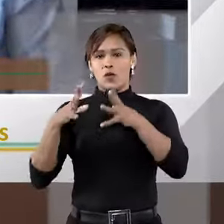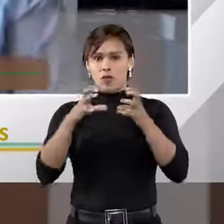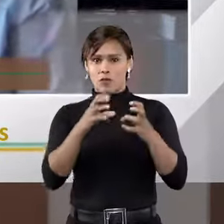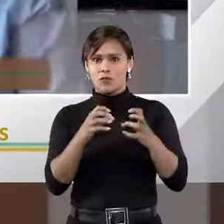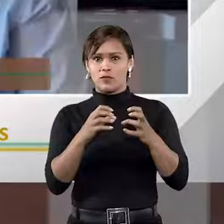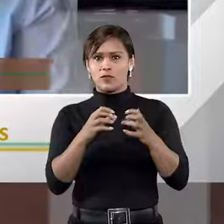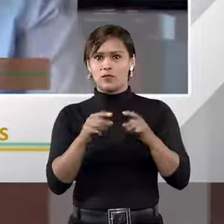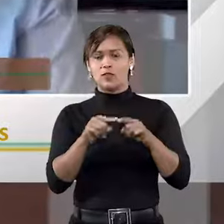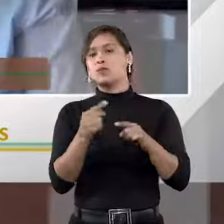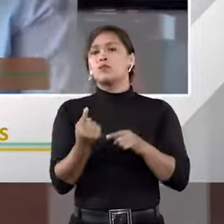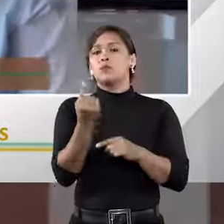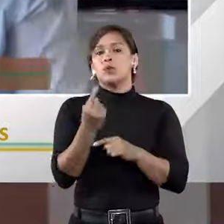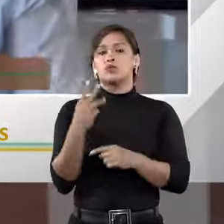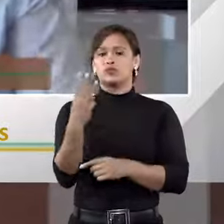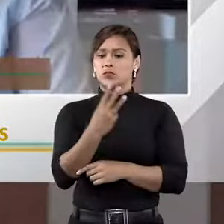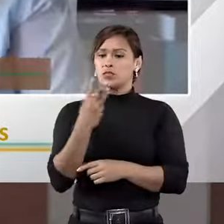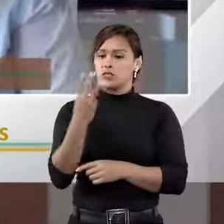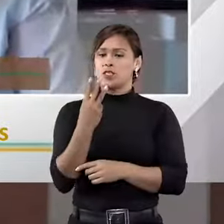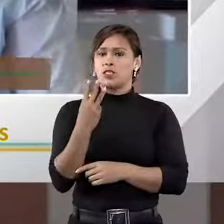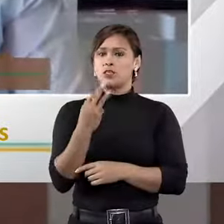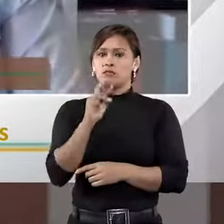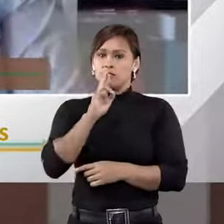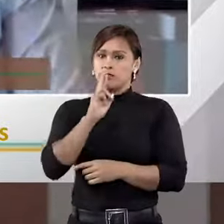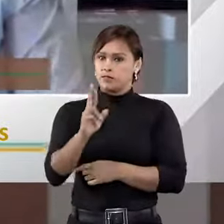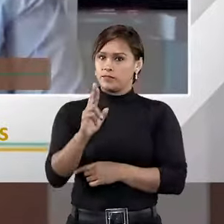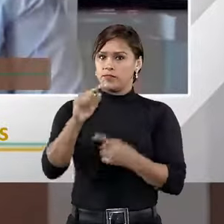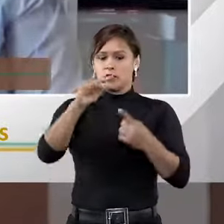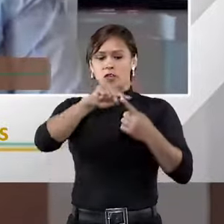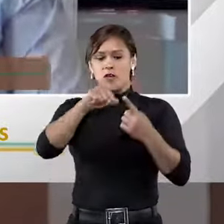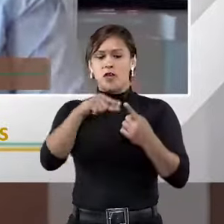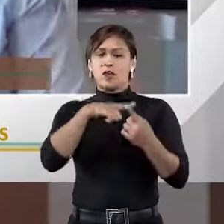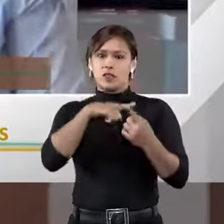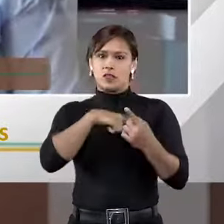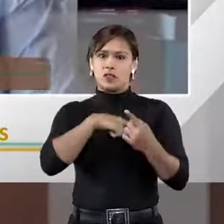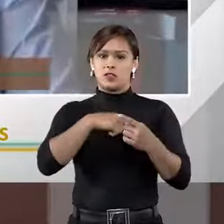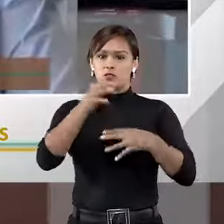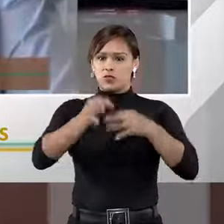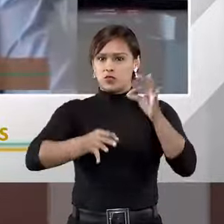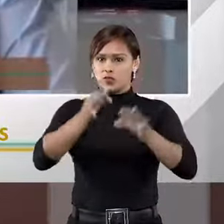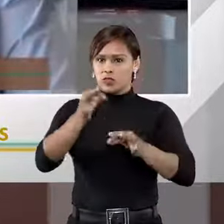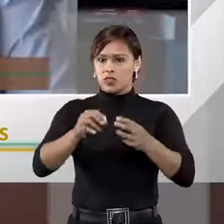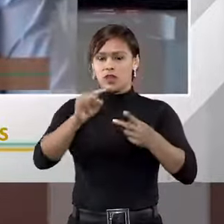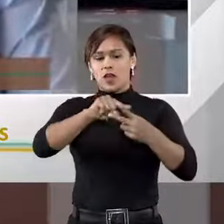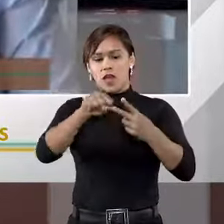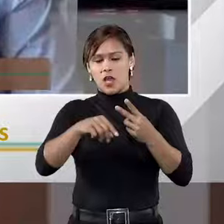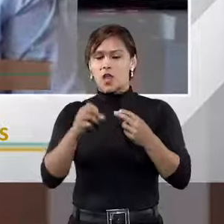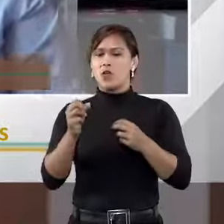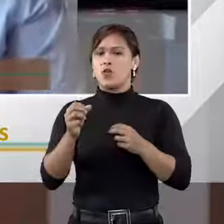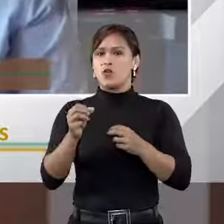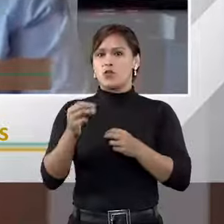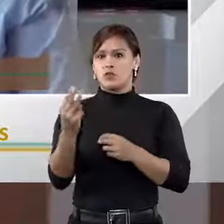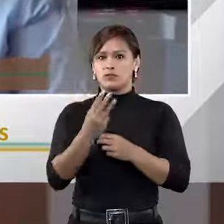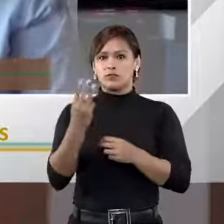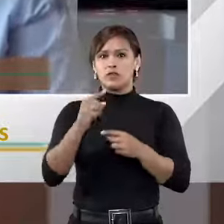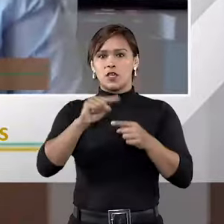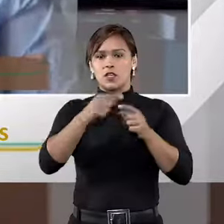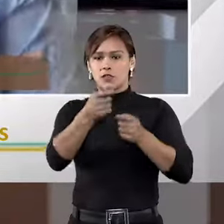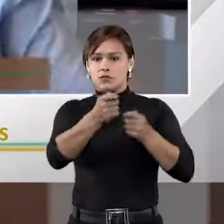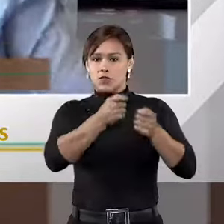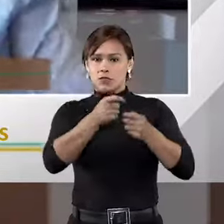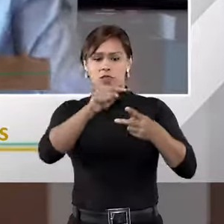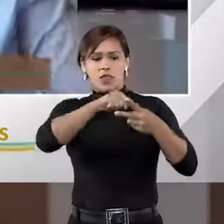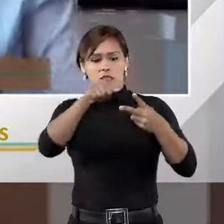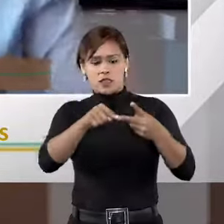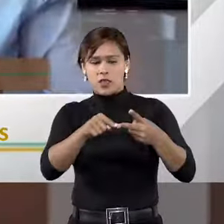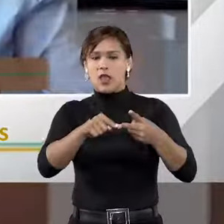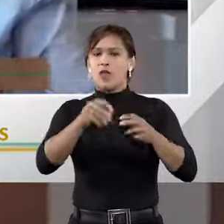por um terceiro, um terceiro resolve, e aí nós temos o judiciário, que é um terceiro que pode resolver, nós temos a arbitragem,